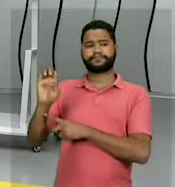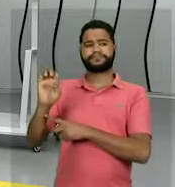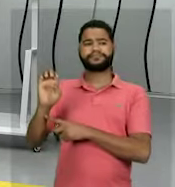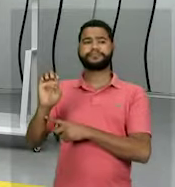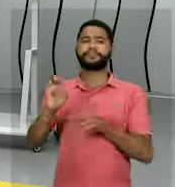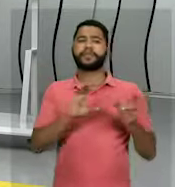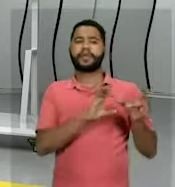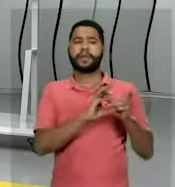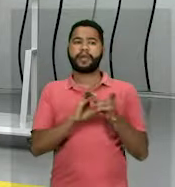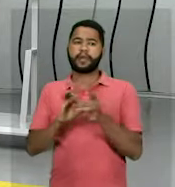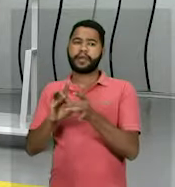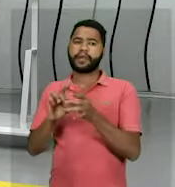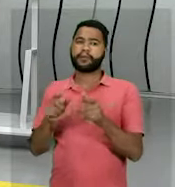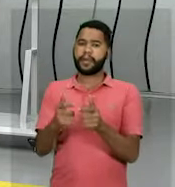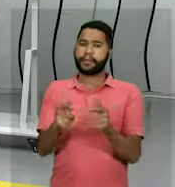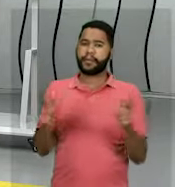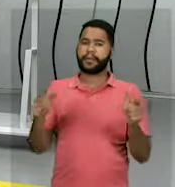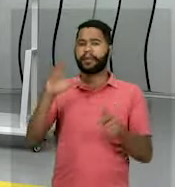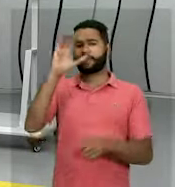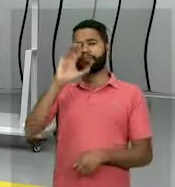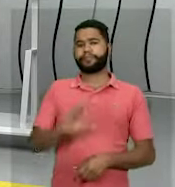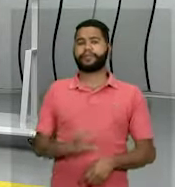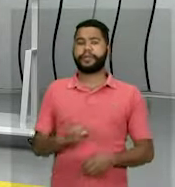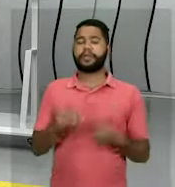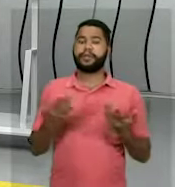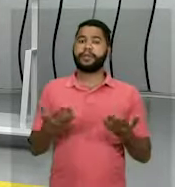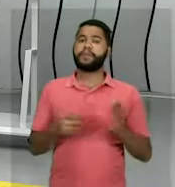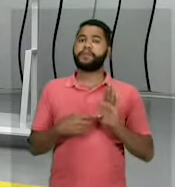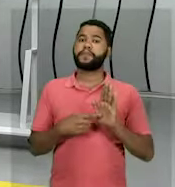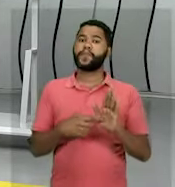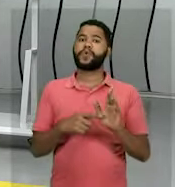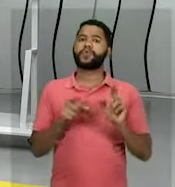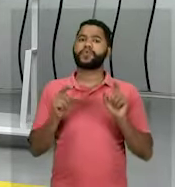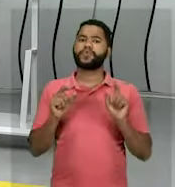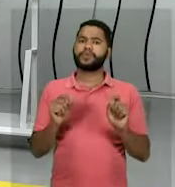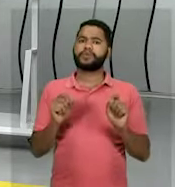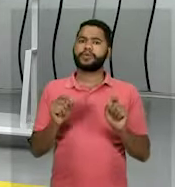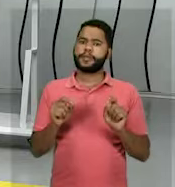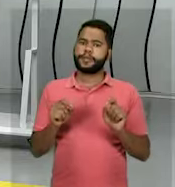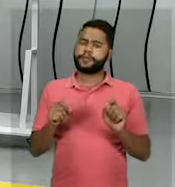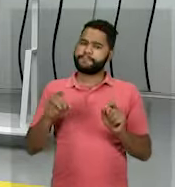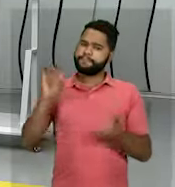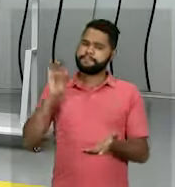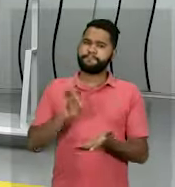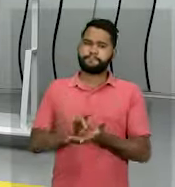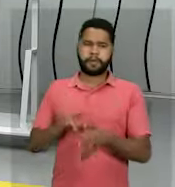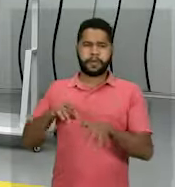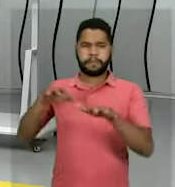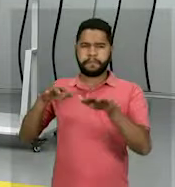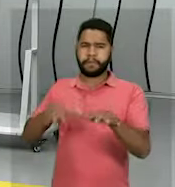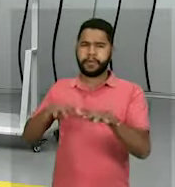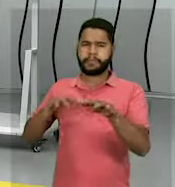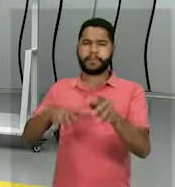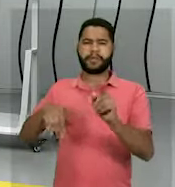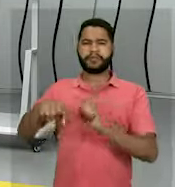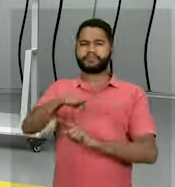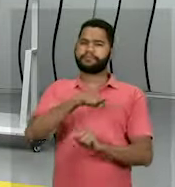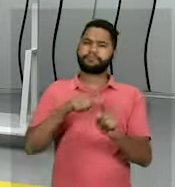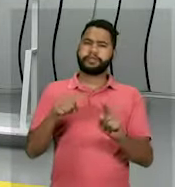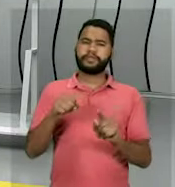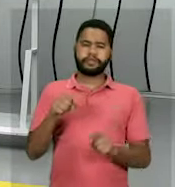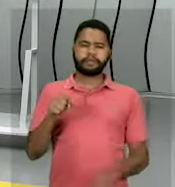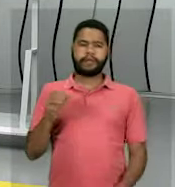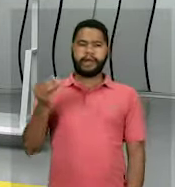campanha de extensão da cidadania, porque retrata essa questão do movimento social, dessa